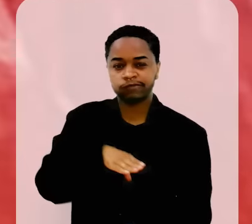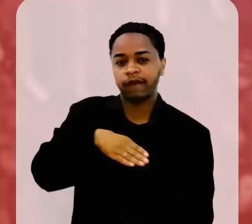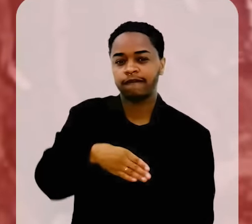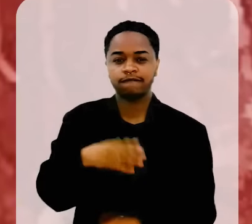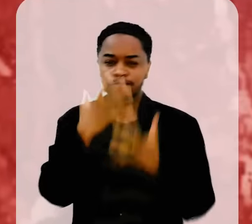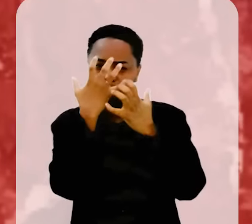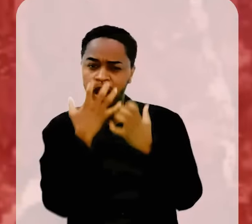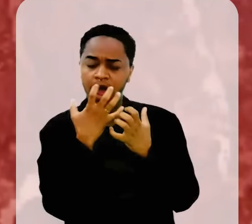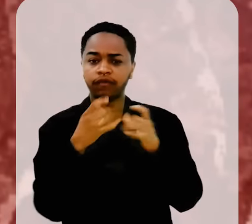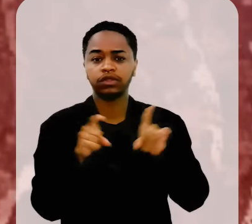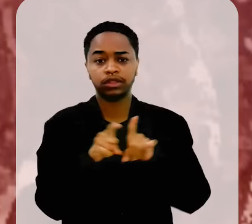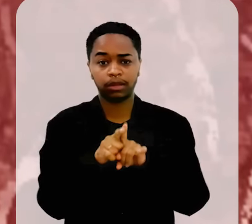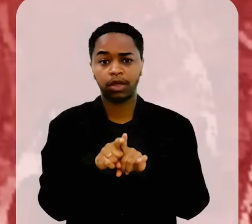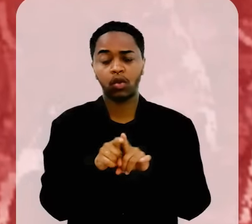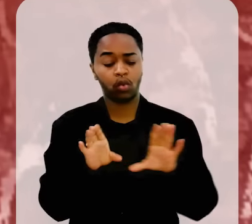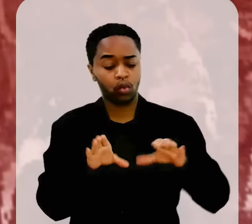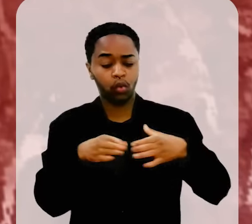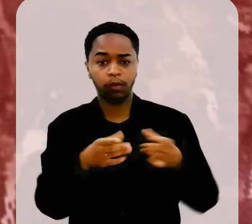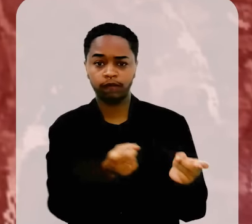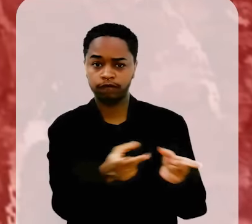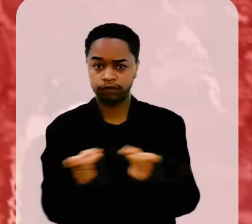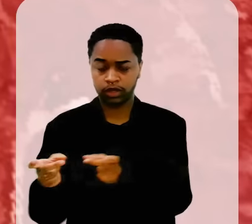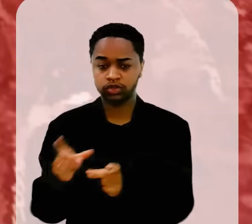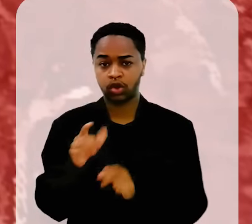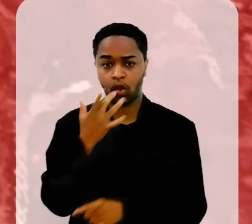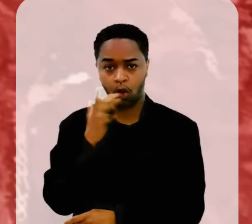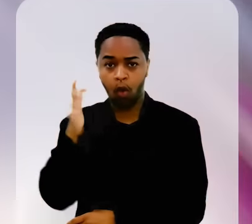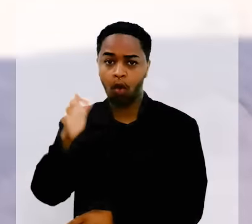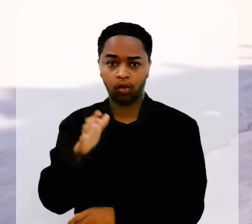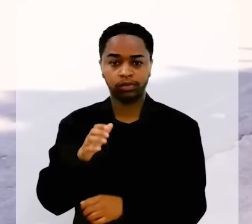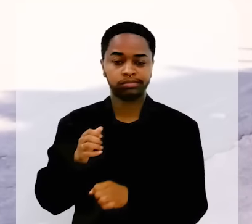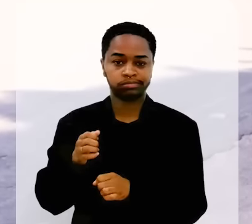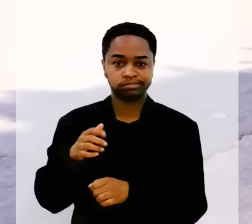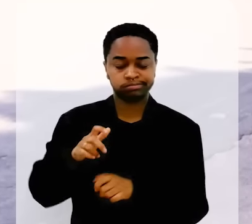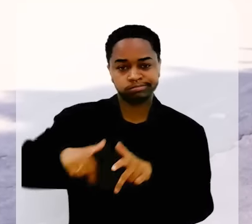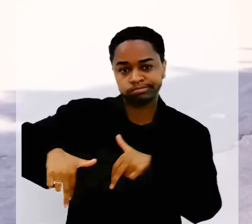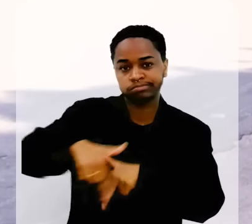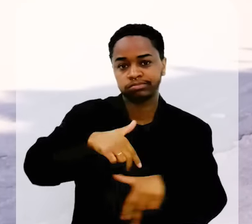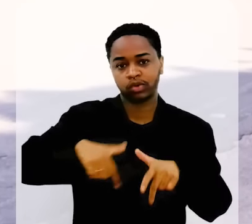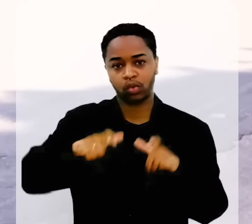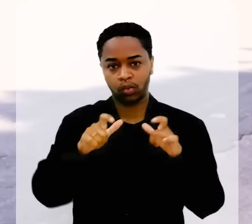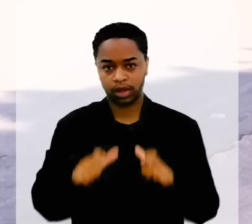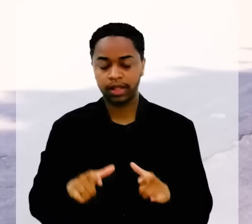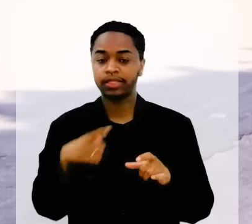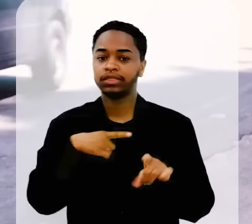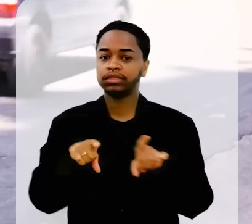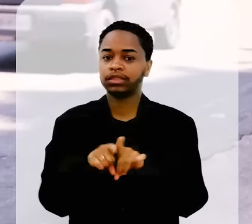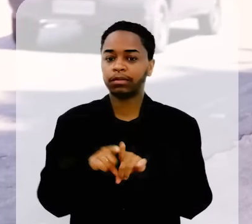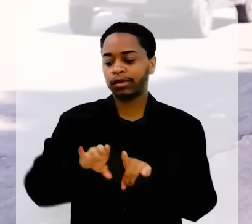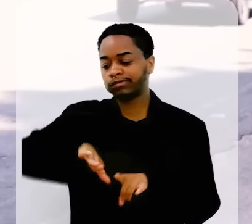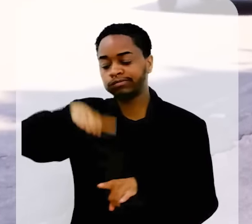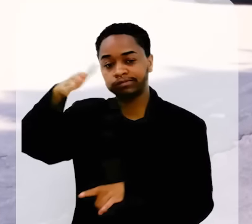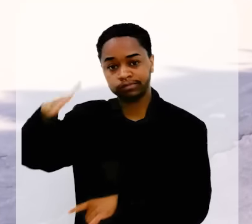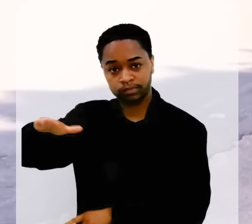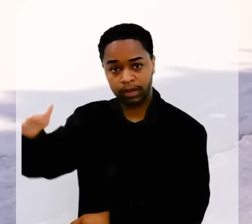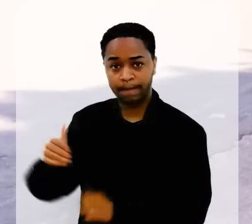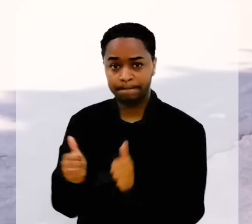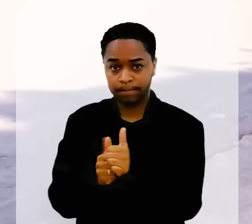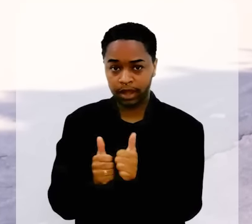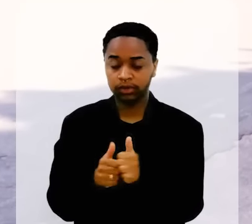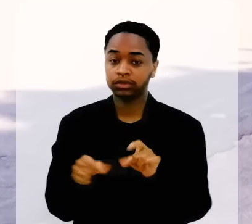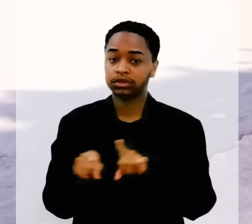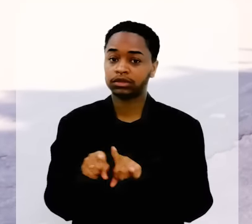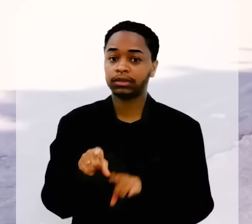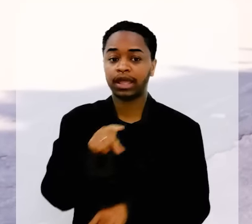fama de ser rota dos contrabandistas de ouro. Por estar localizado num vale com formações rochosas, há